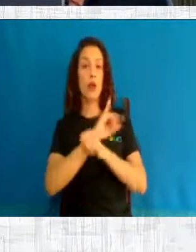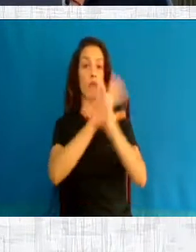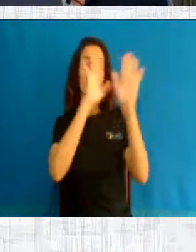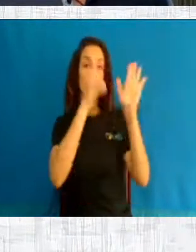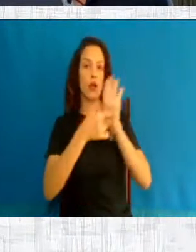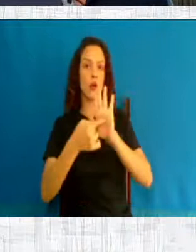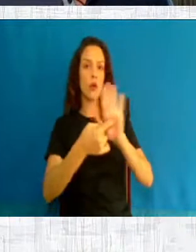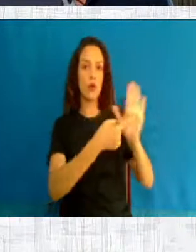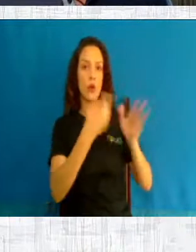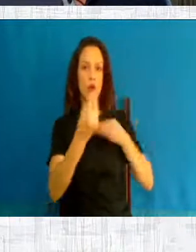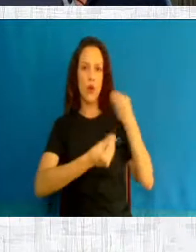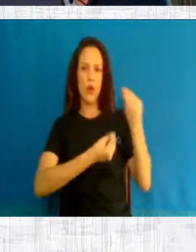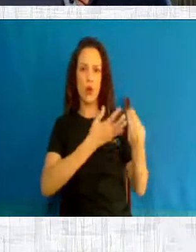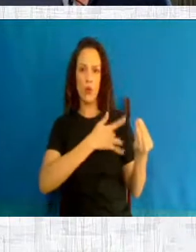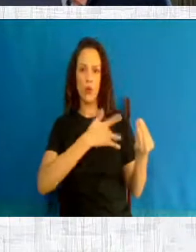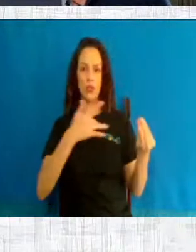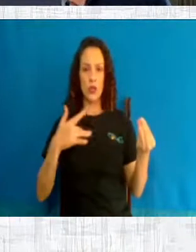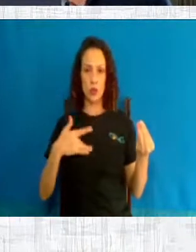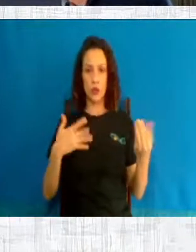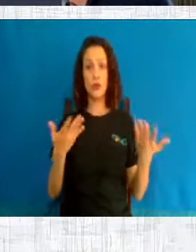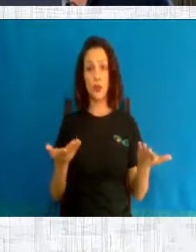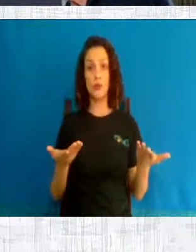legalizar para diminuir esse número, não.